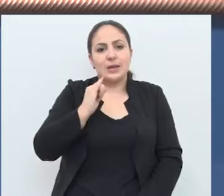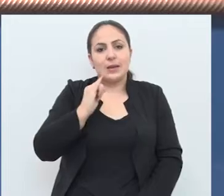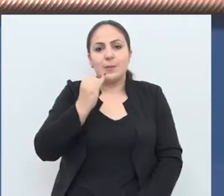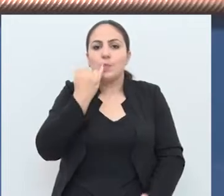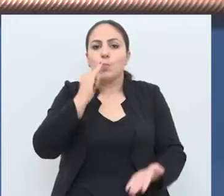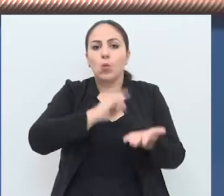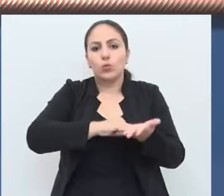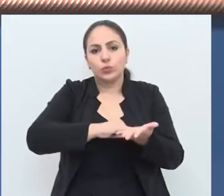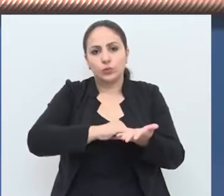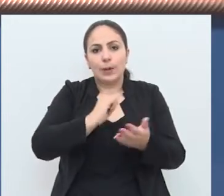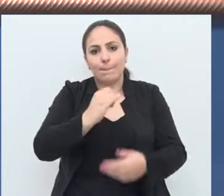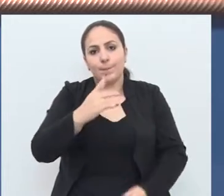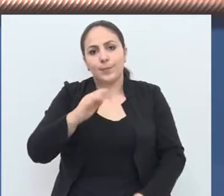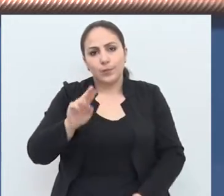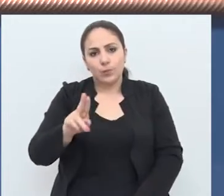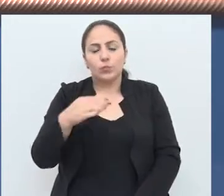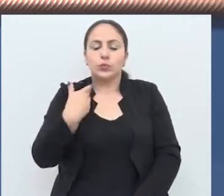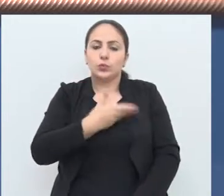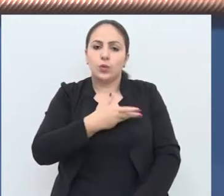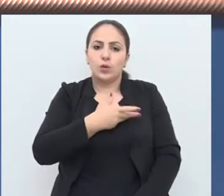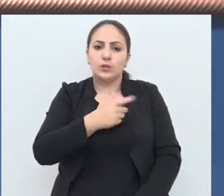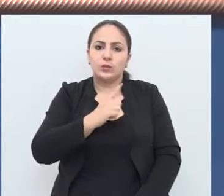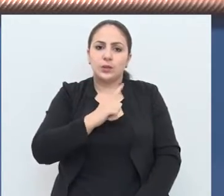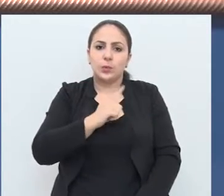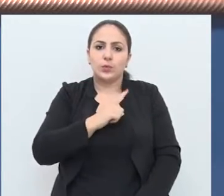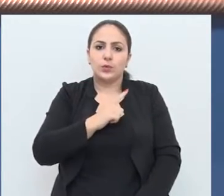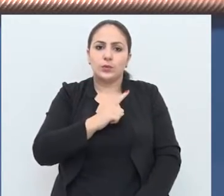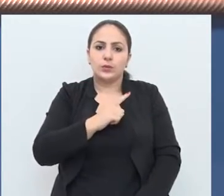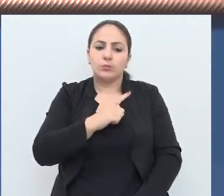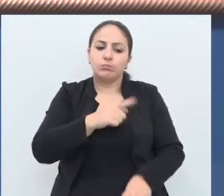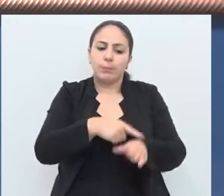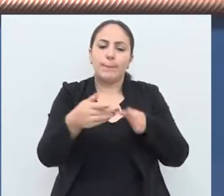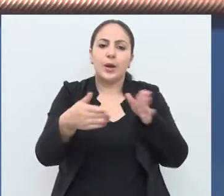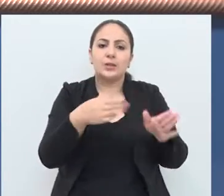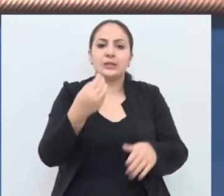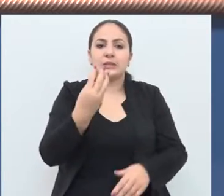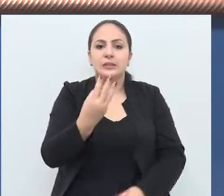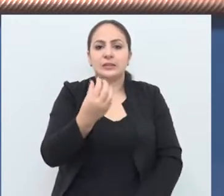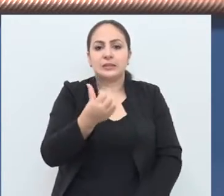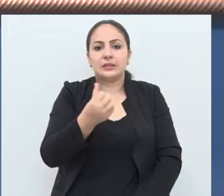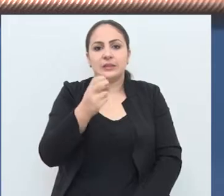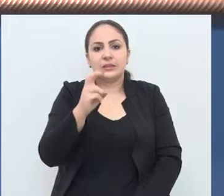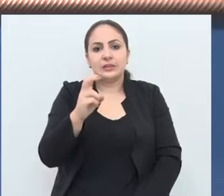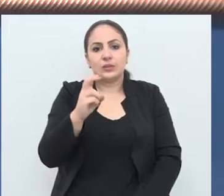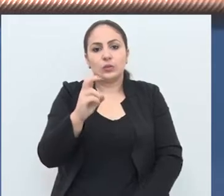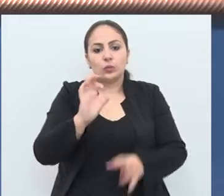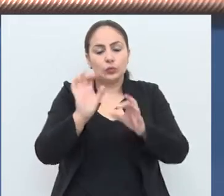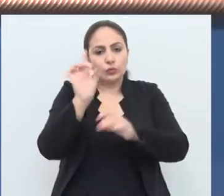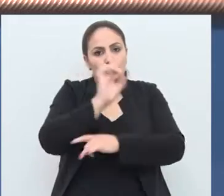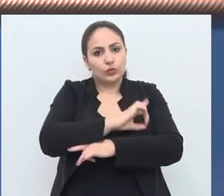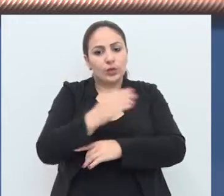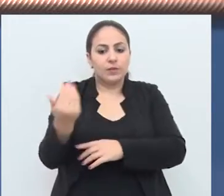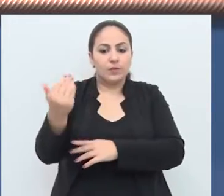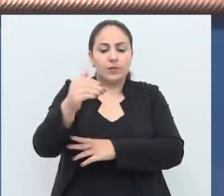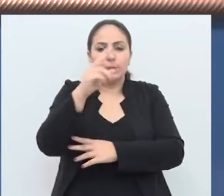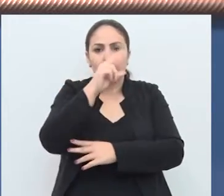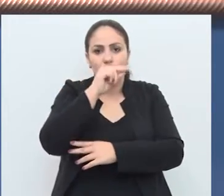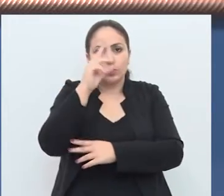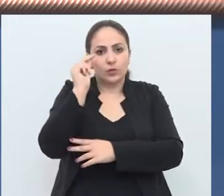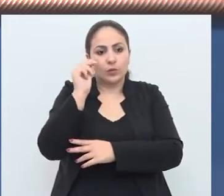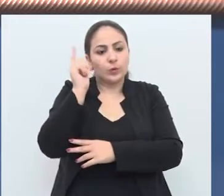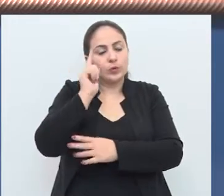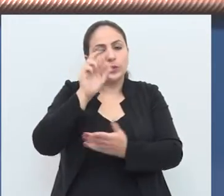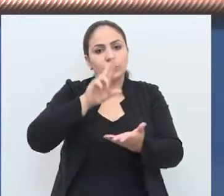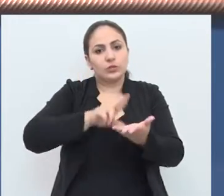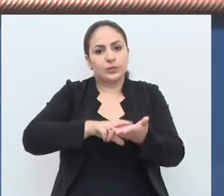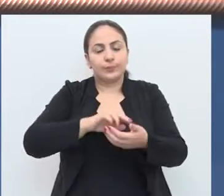parte que não está regularizado. Então nós estamos dando uma carência de 365 dias para que todos apresentem seus projetos, venham até a prefeitura